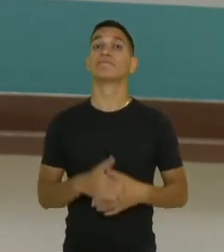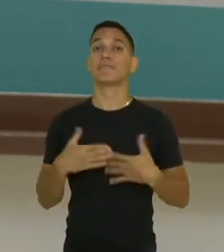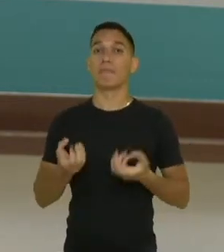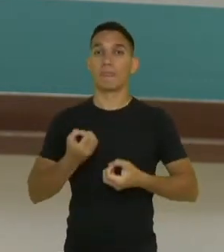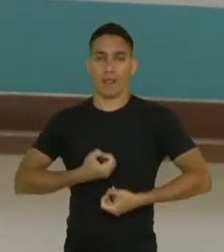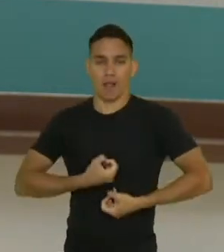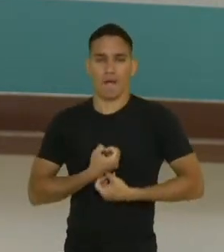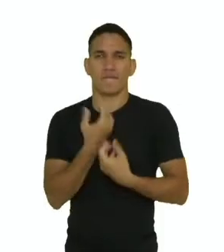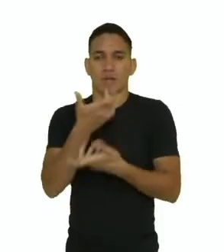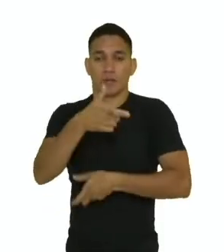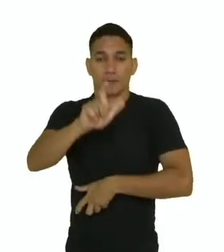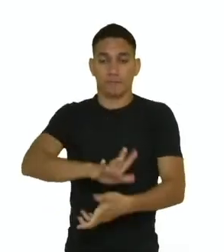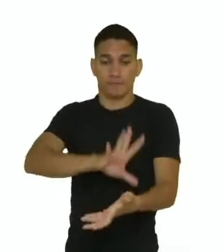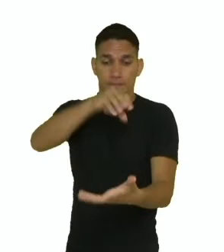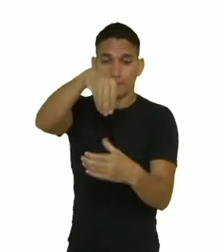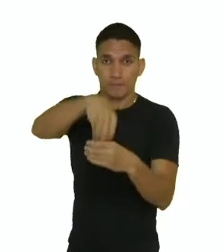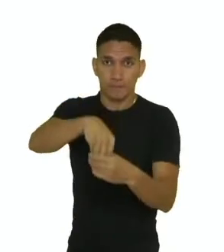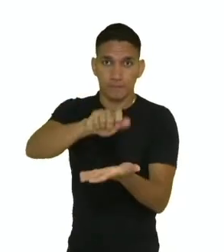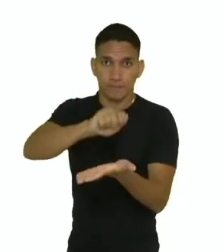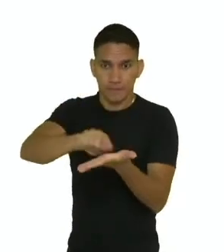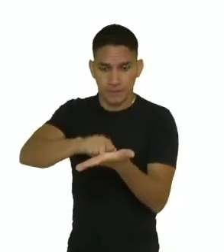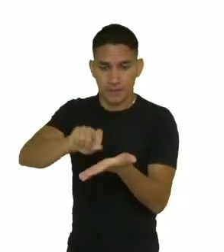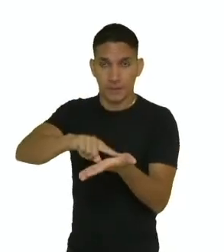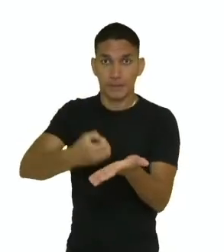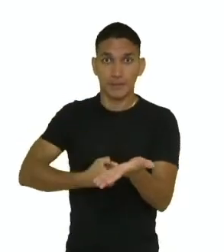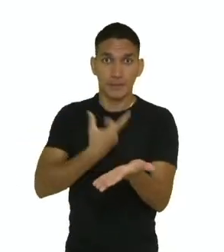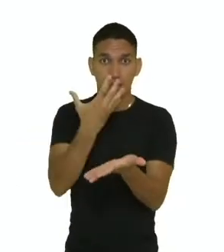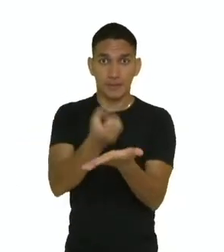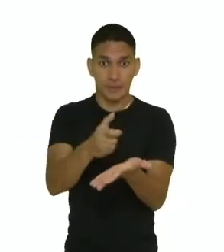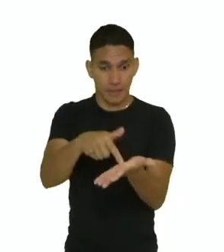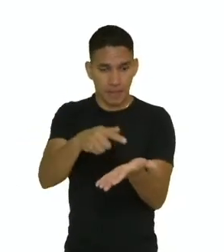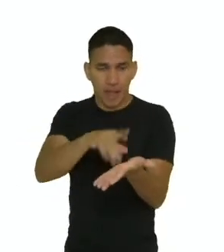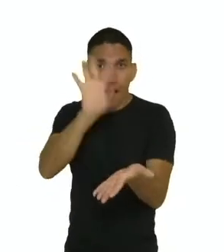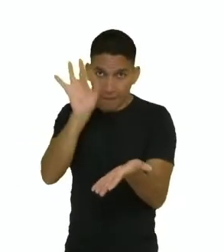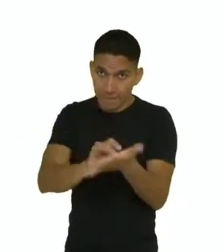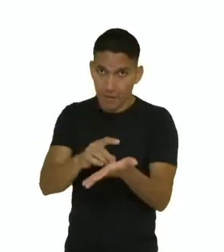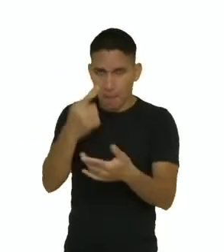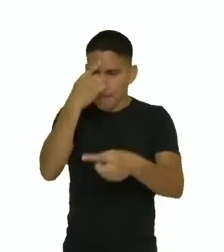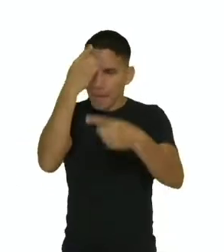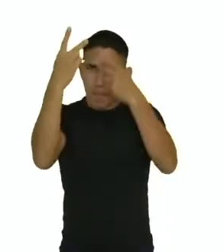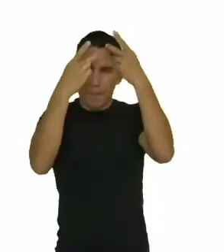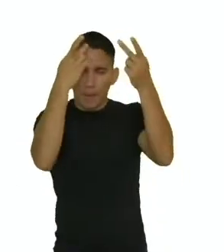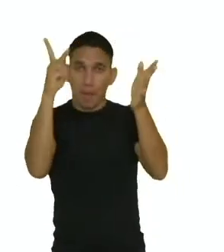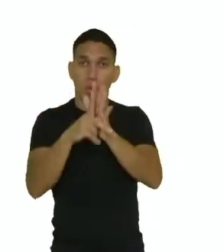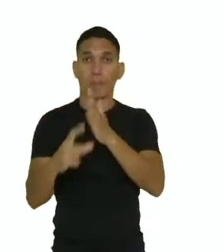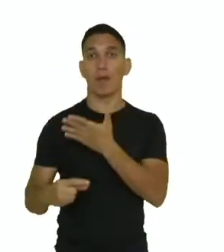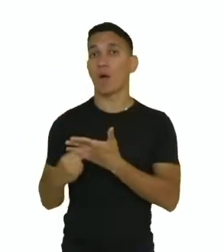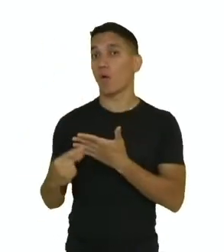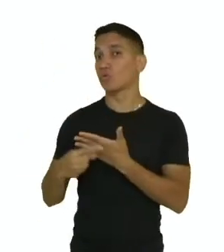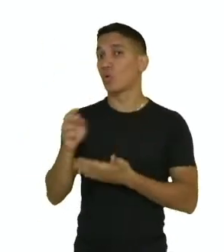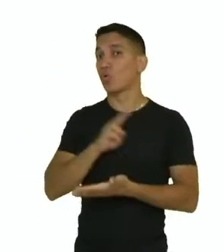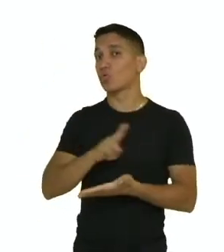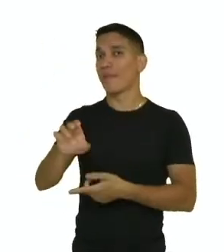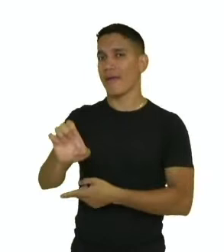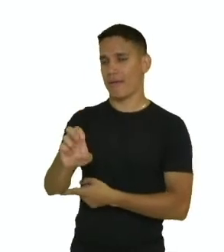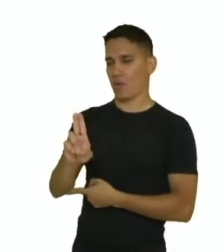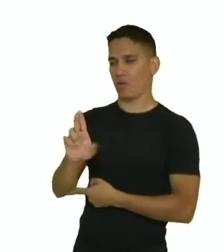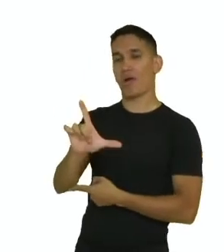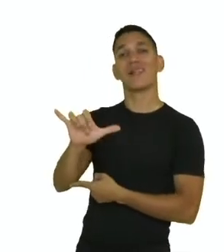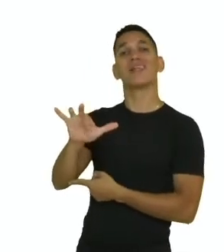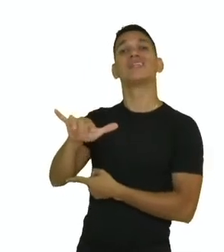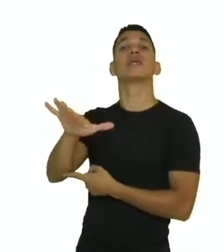voz que se manifesta na poesia, ou seja, o sujeito poético e fictício criado pelo escritor é chamado de eu